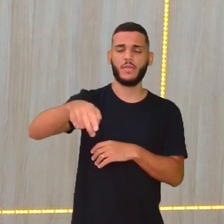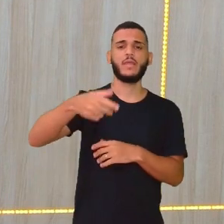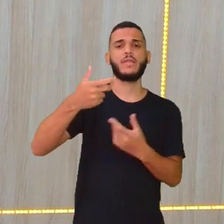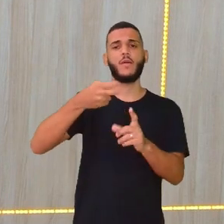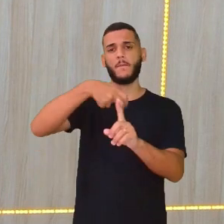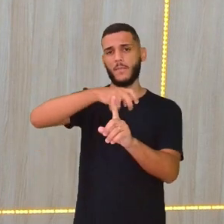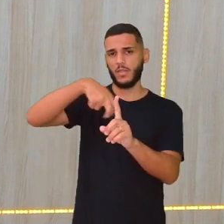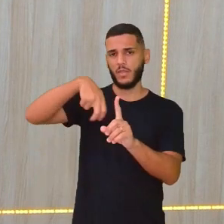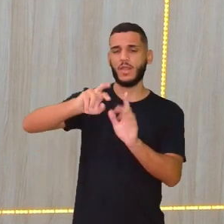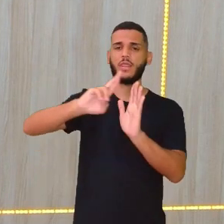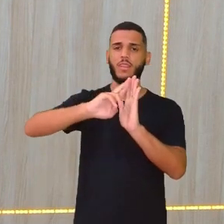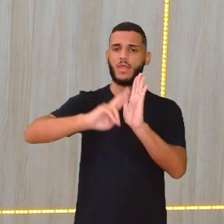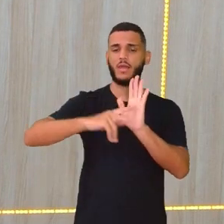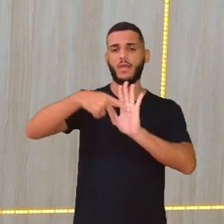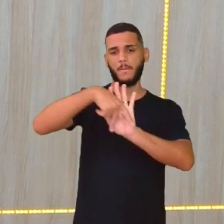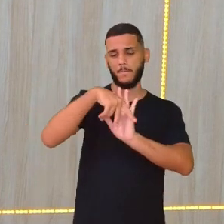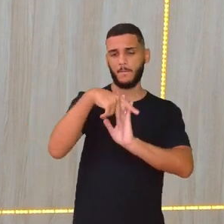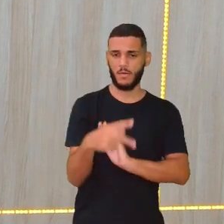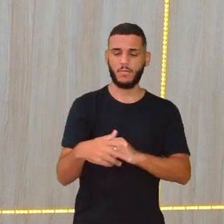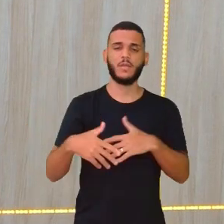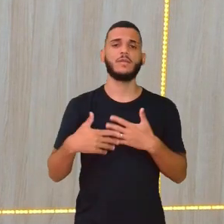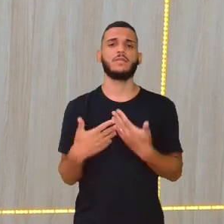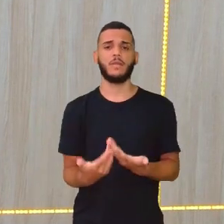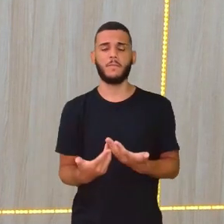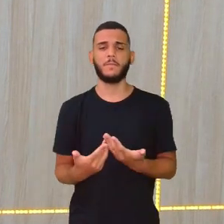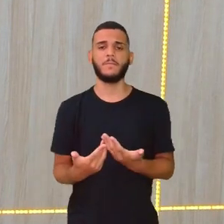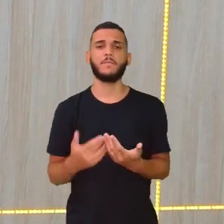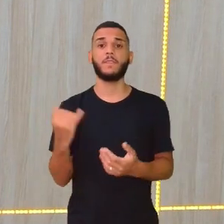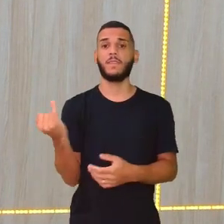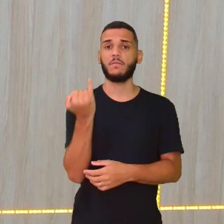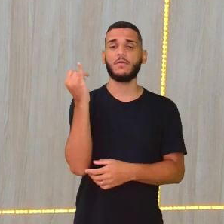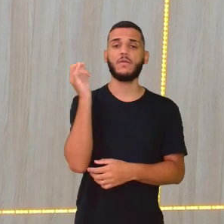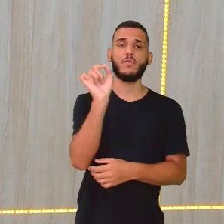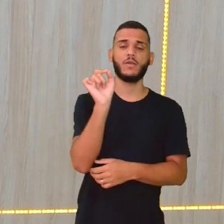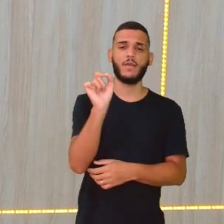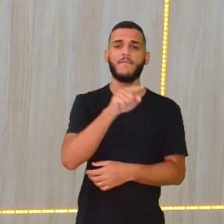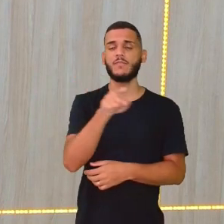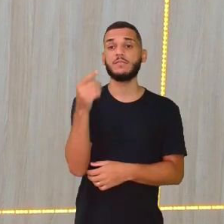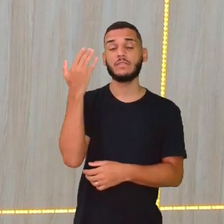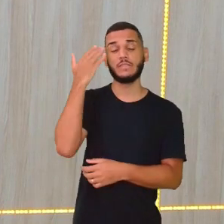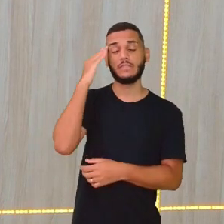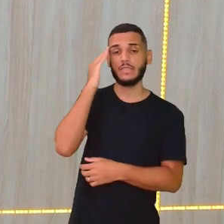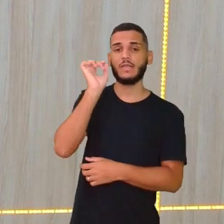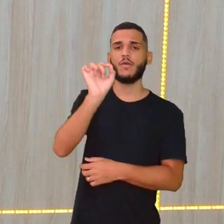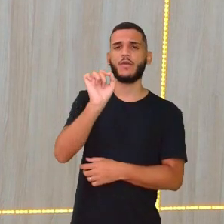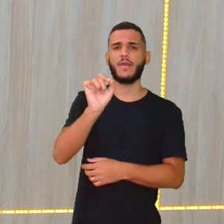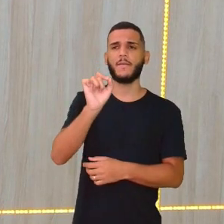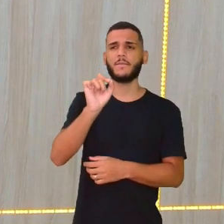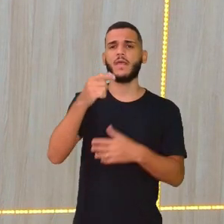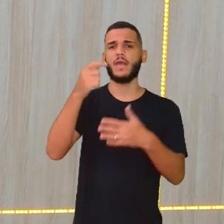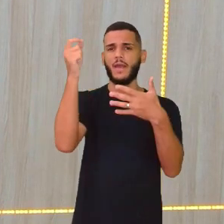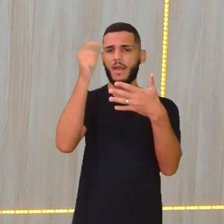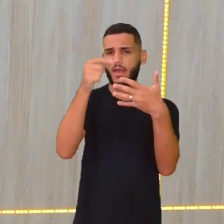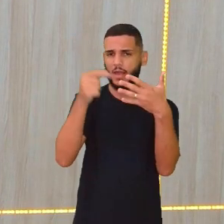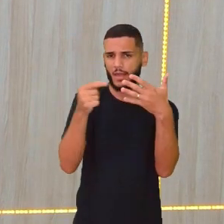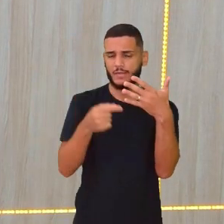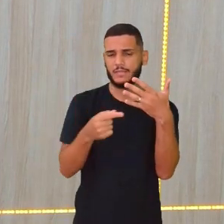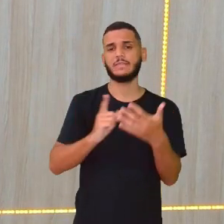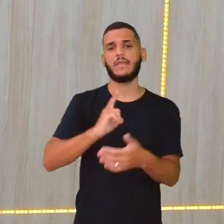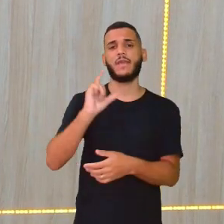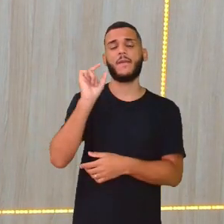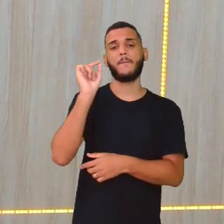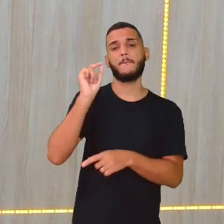modalidade com sua regra. Mas, o mais importante, né? É a gente entender que essas classificações existem